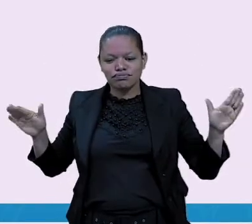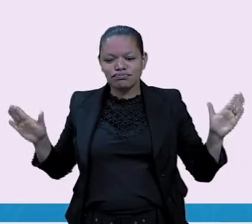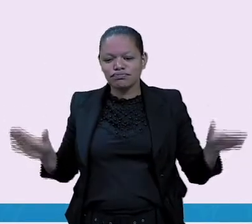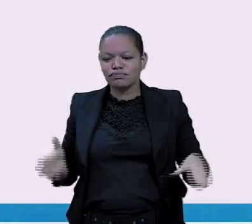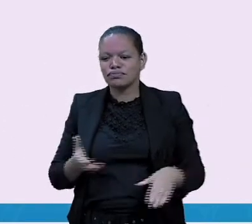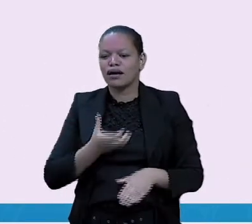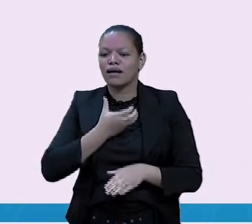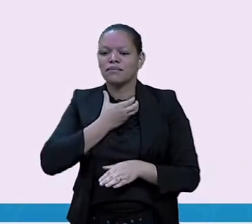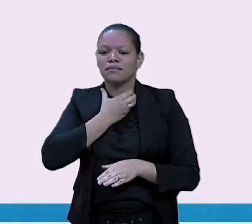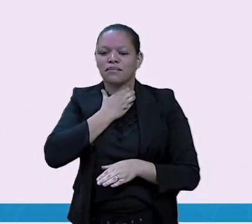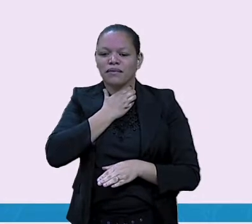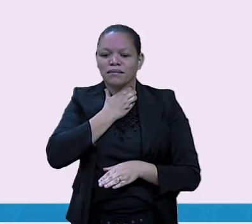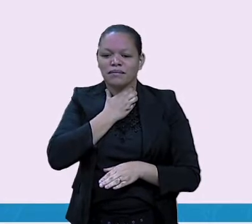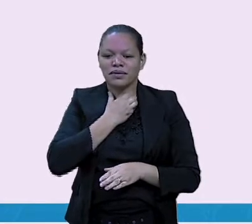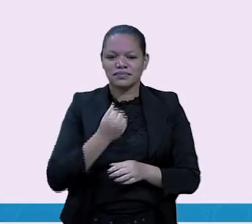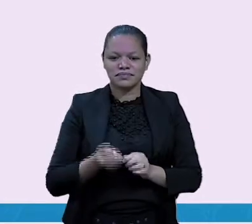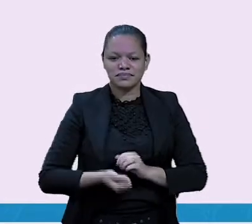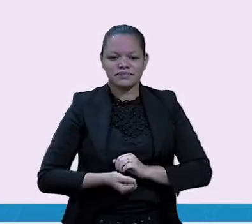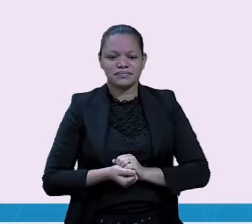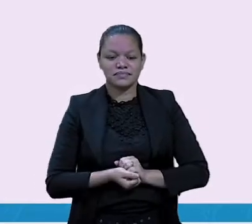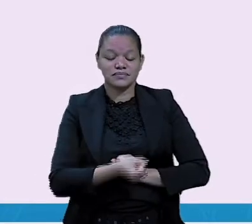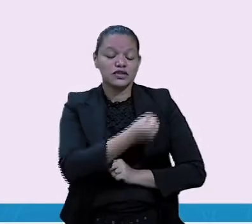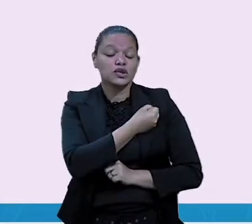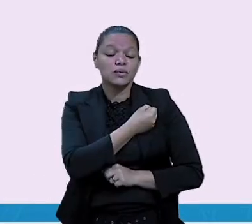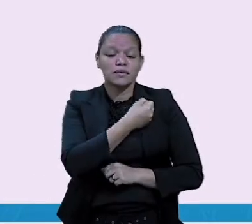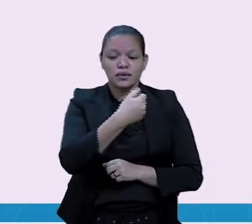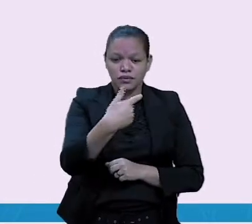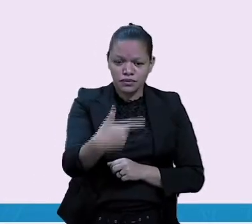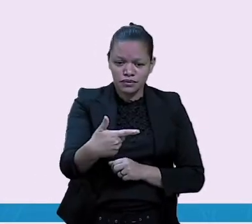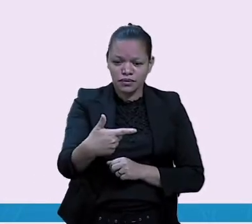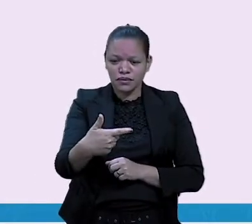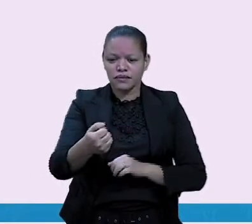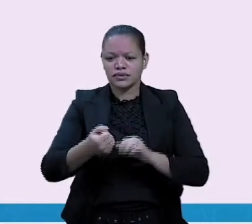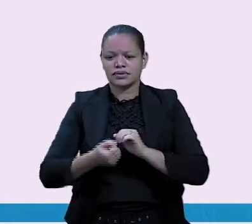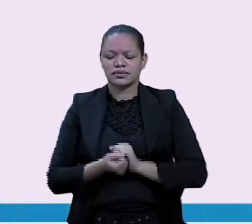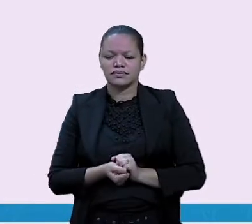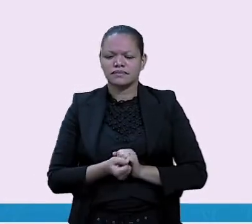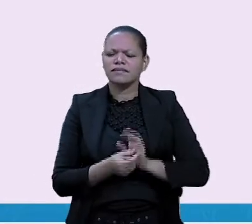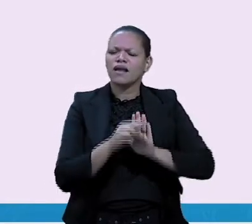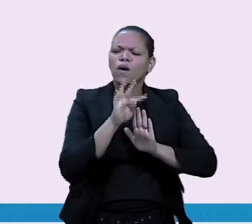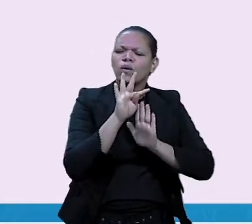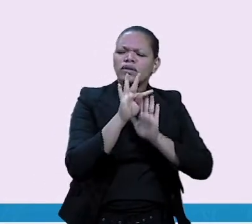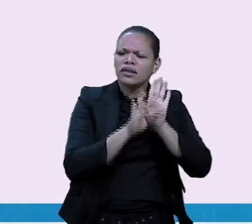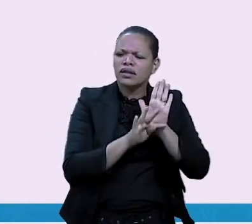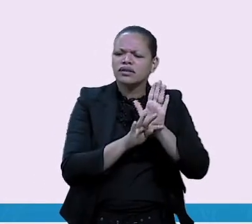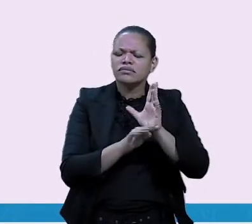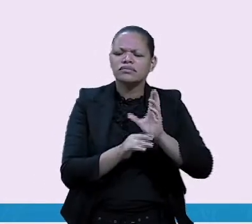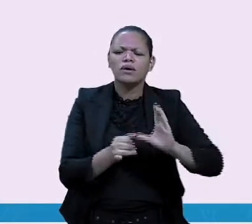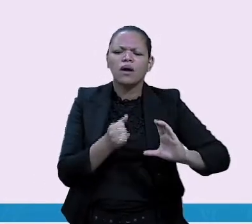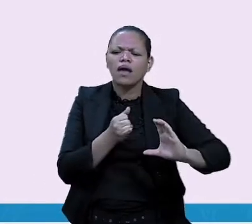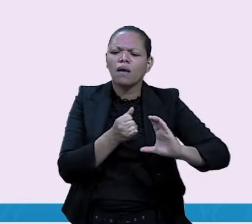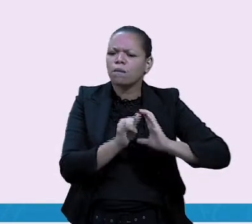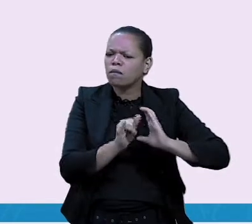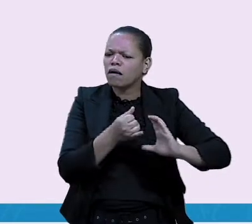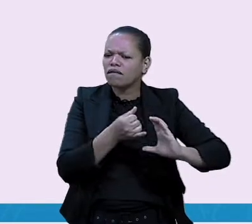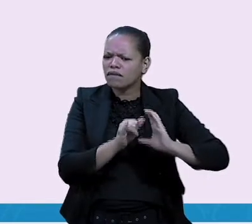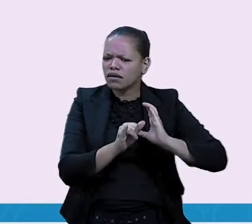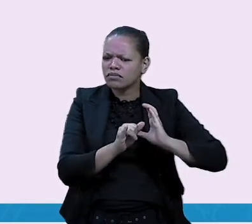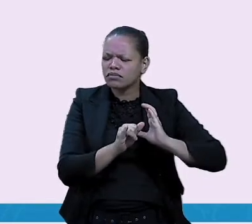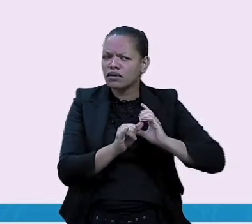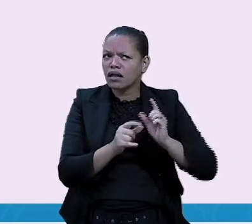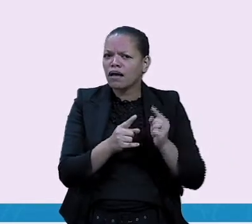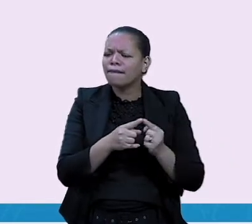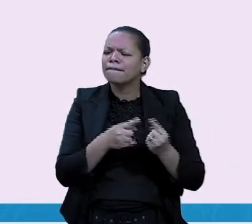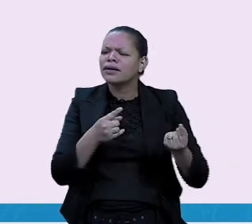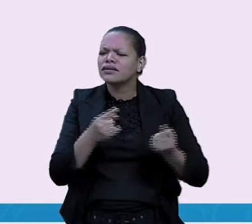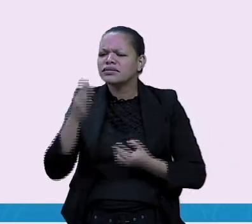dois. Por que sabemos que esse texto é uma fábula, gente? Por quais as características que a fábula tem